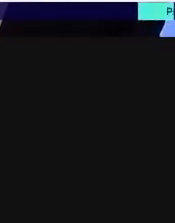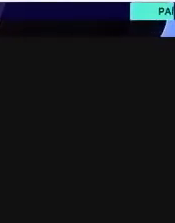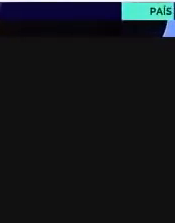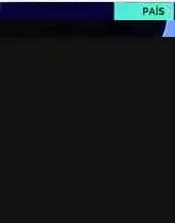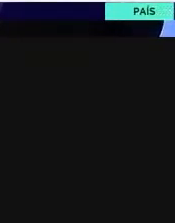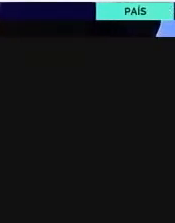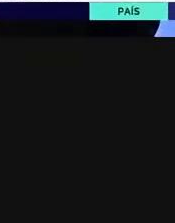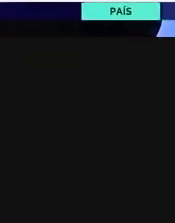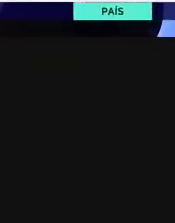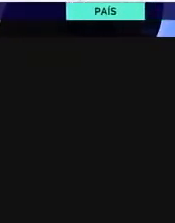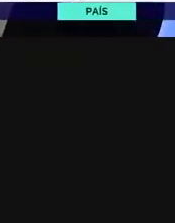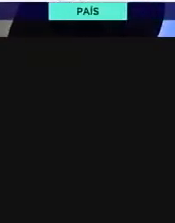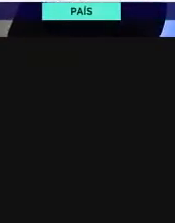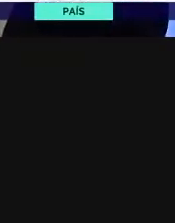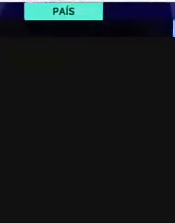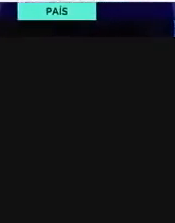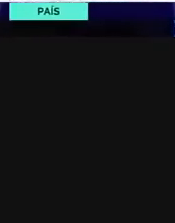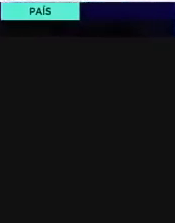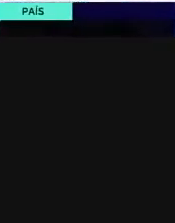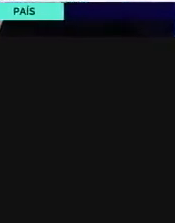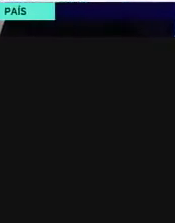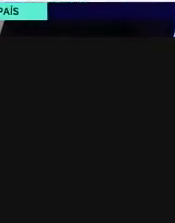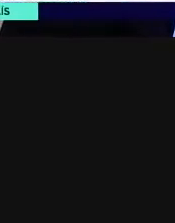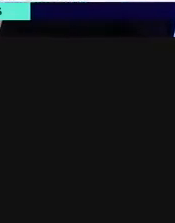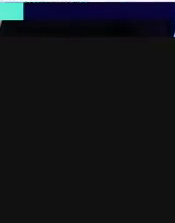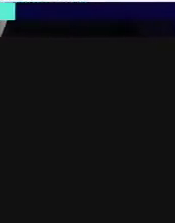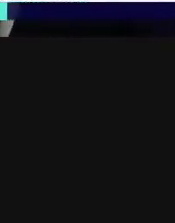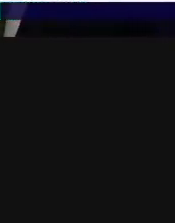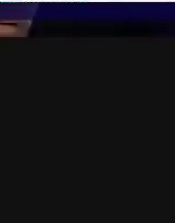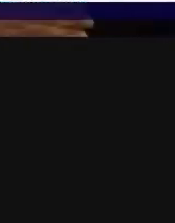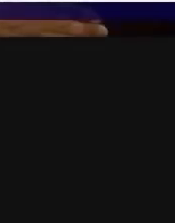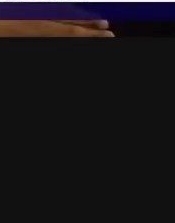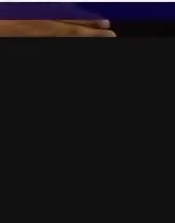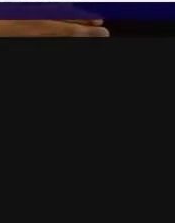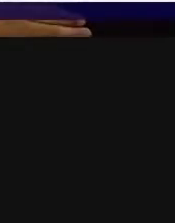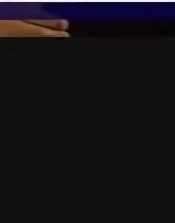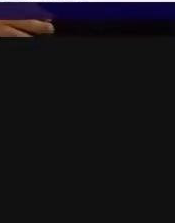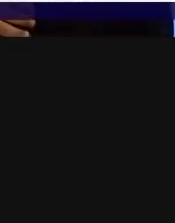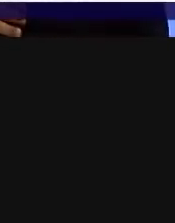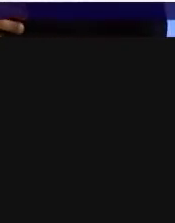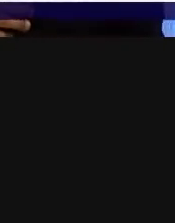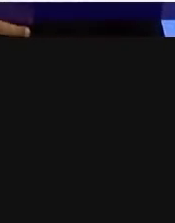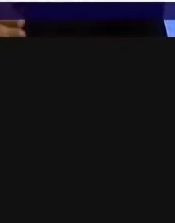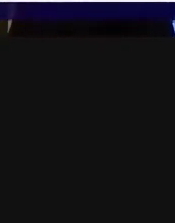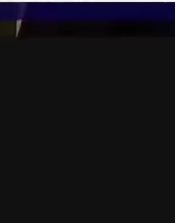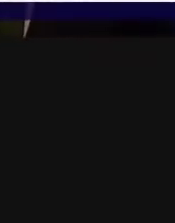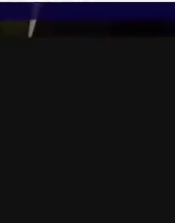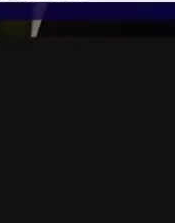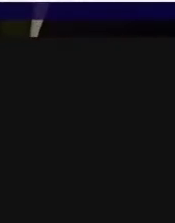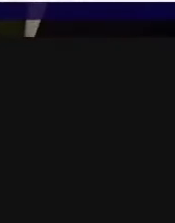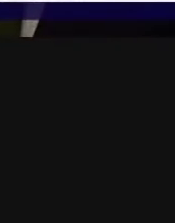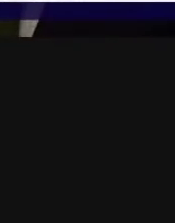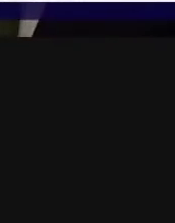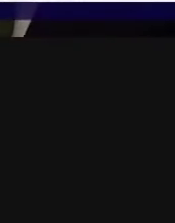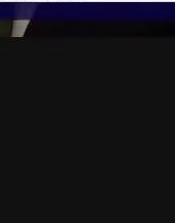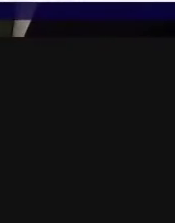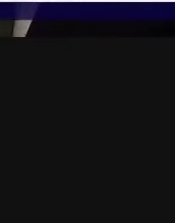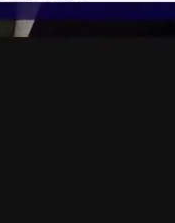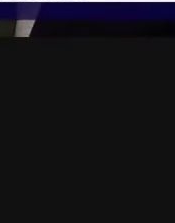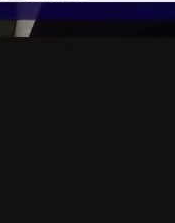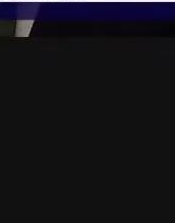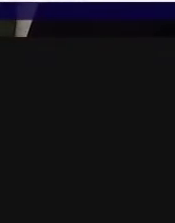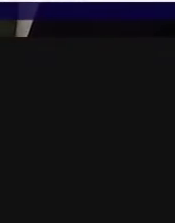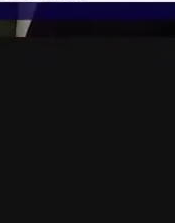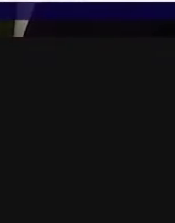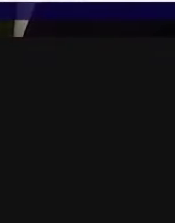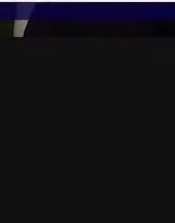governo cujo orçamento não passará no final do ano. Meus caros, obrigado por tudo, por terem estado aqui, obrigado também à Dasha que se foi embora, deixou-me aqui a